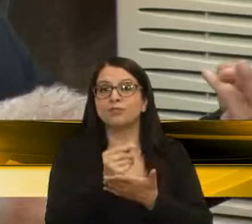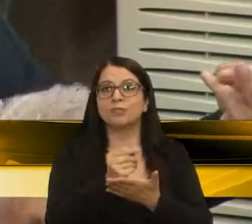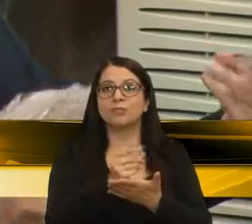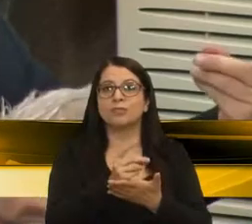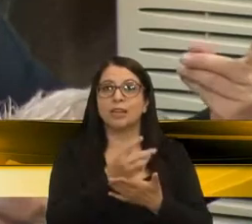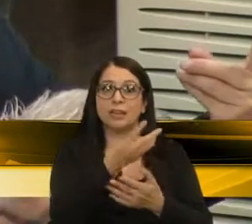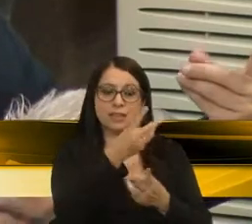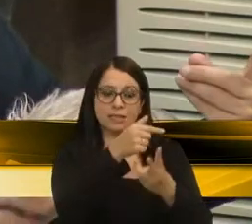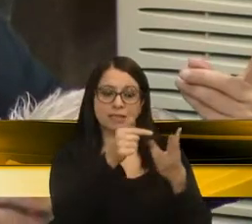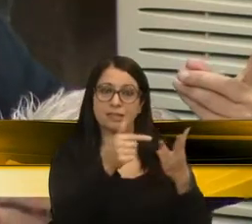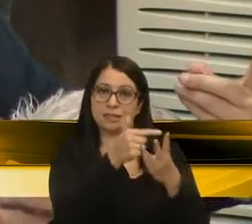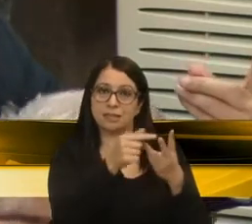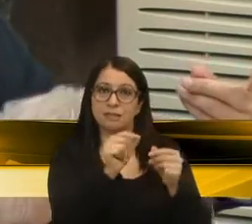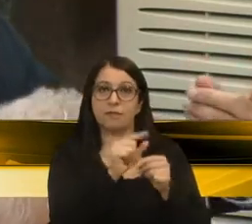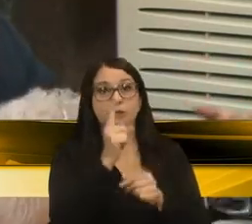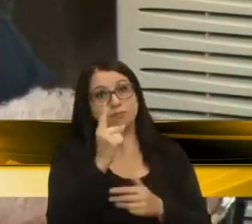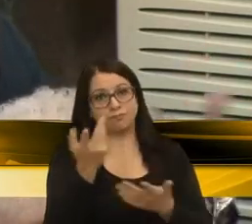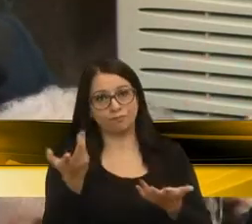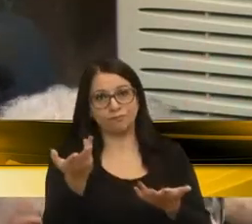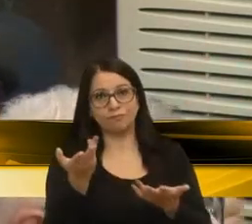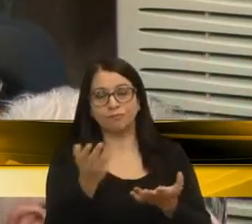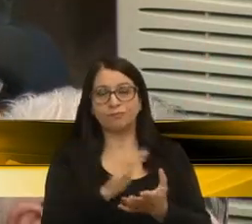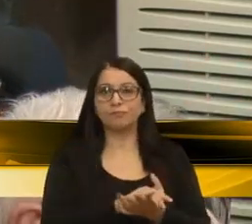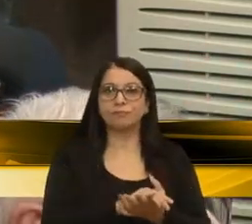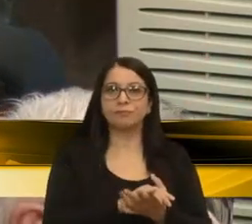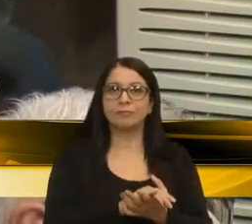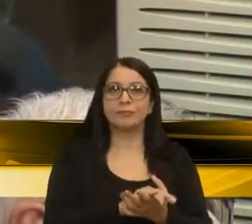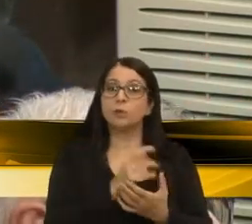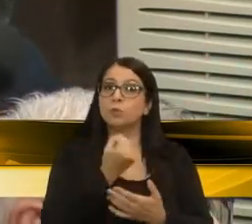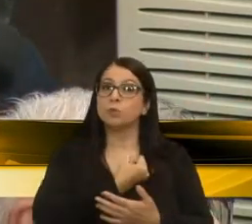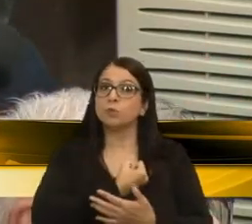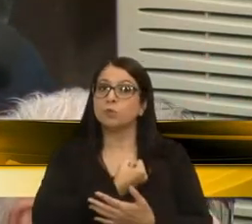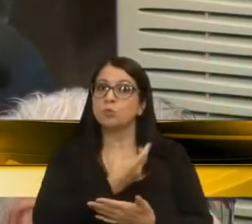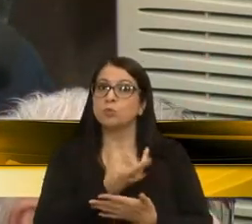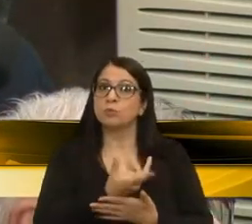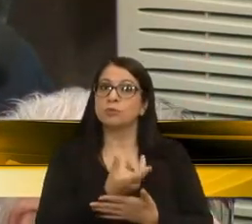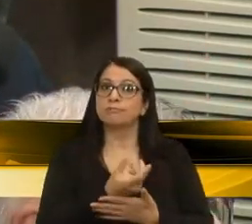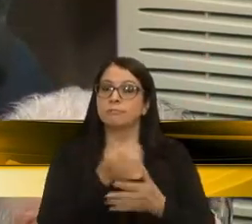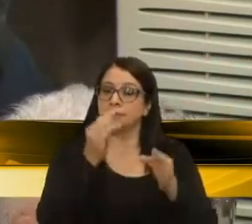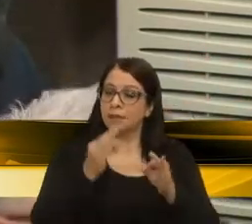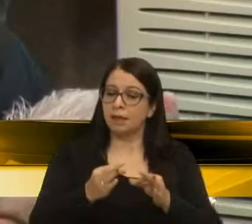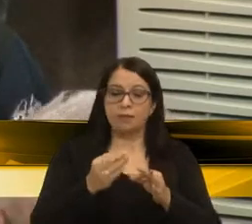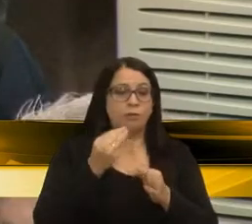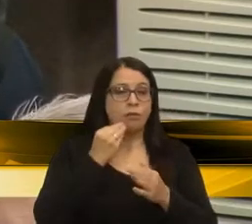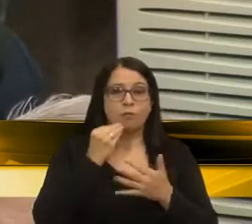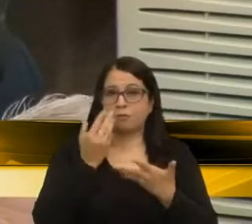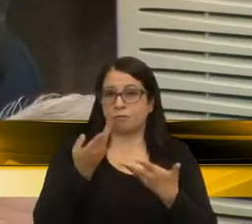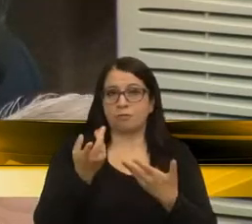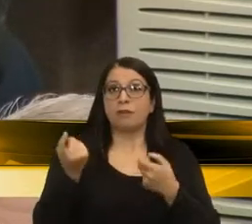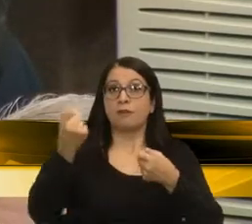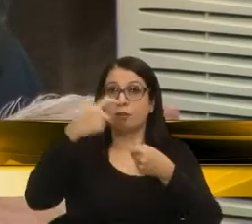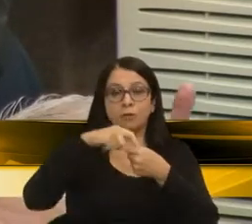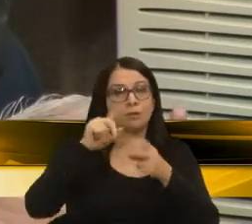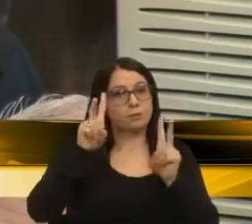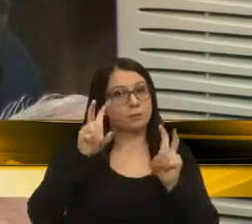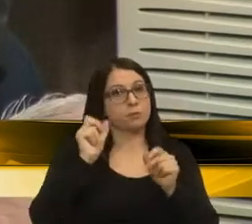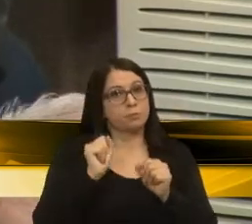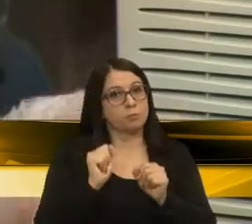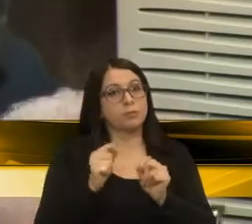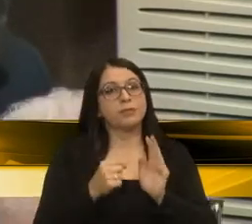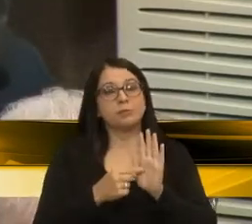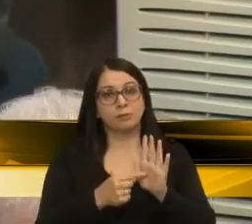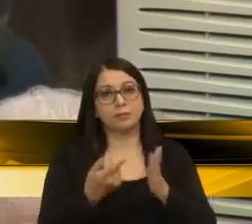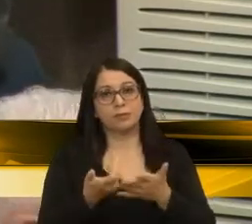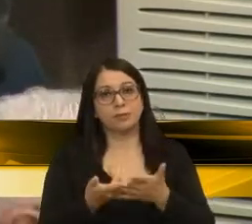cada três, você faz uma. Exatamente. Então, são números lógicos, óbvios, e que acho que a gente deve voltar a esse assunto e se a senhora puder